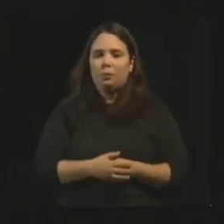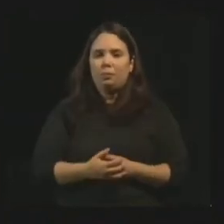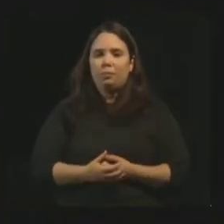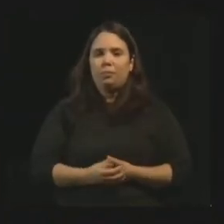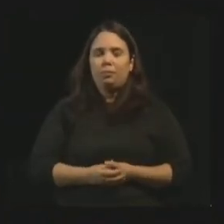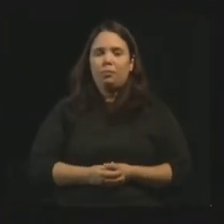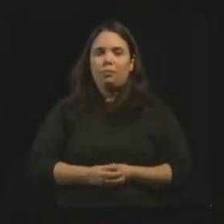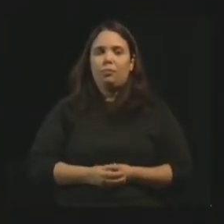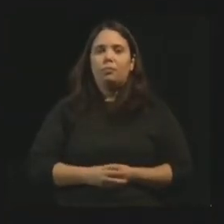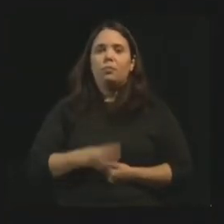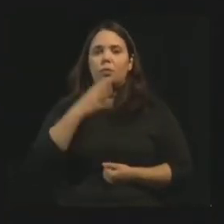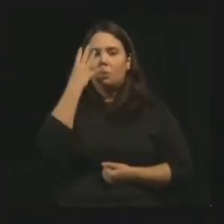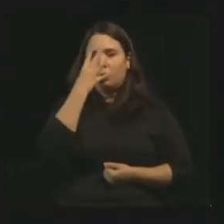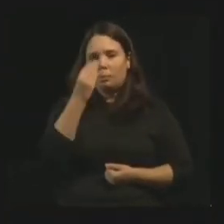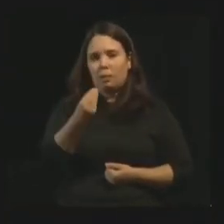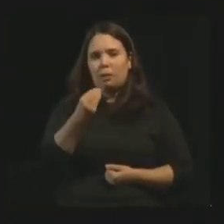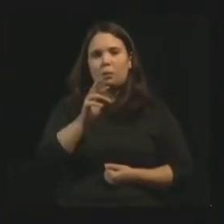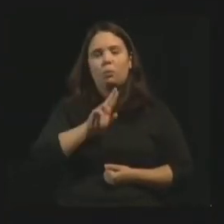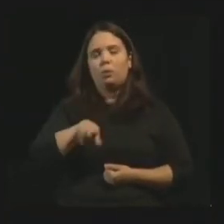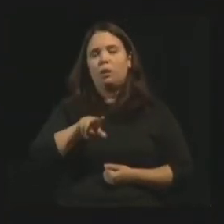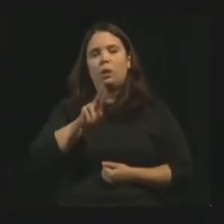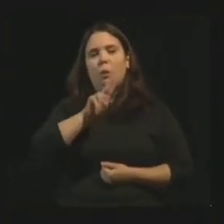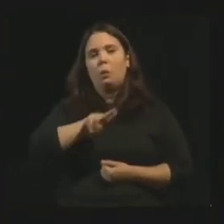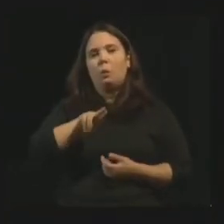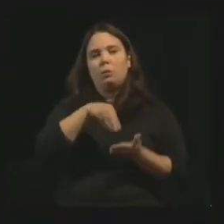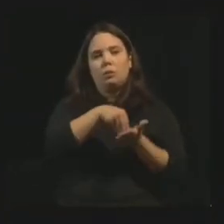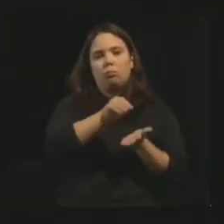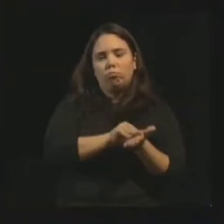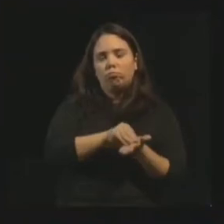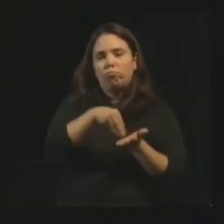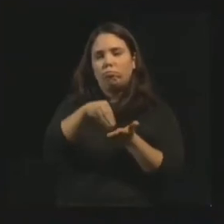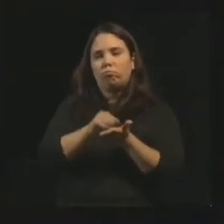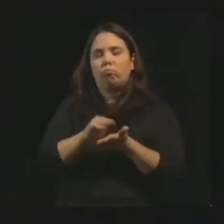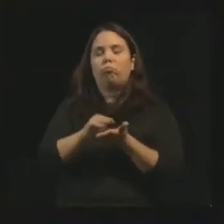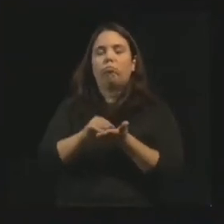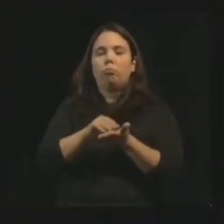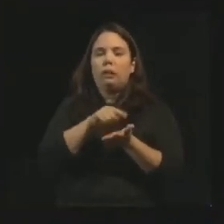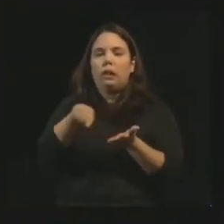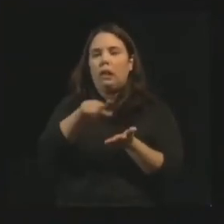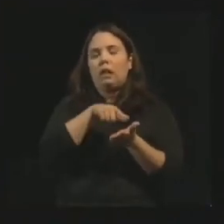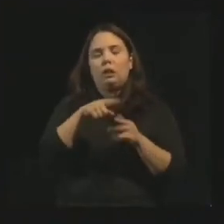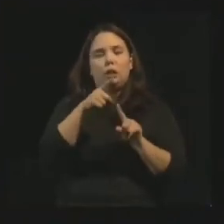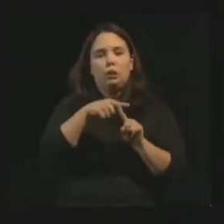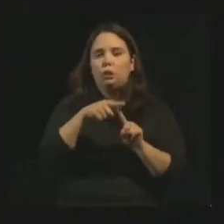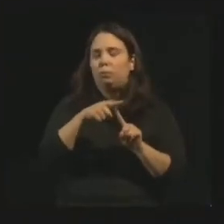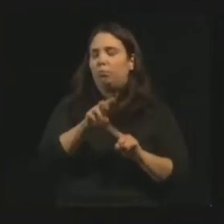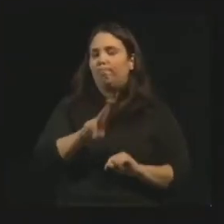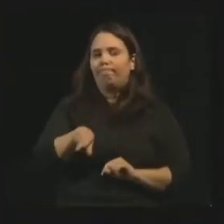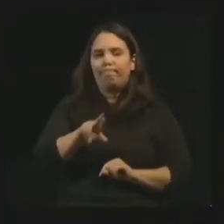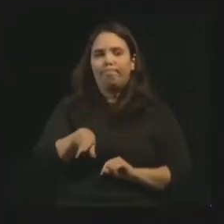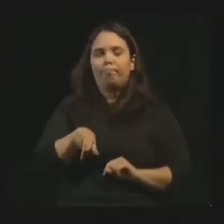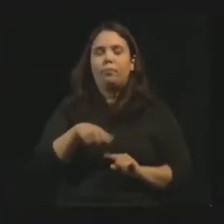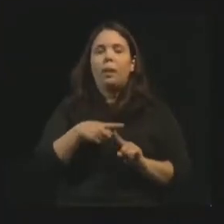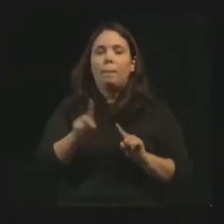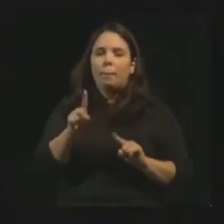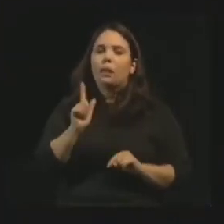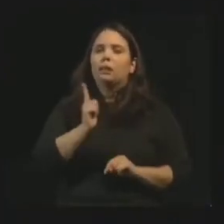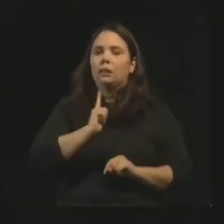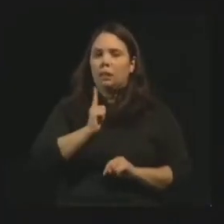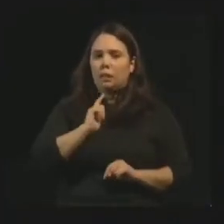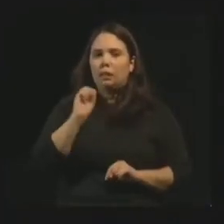O espiritismo não utiliza da cartomancia, da quiromancia, nada disso, pessoal, tá? Mas existem, sim,